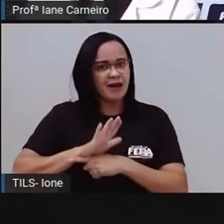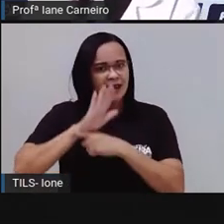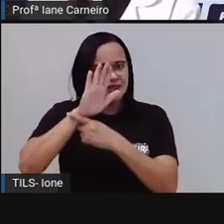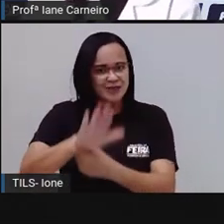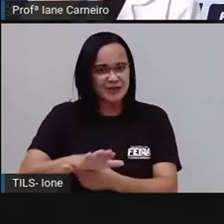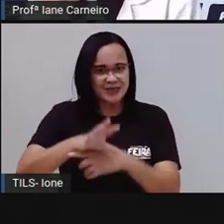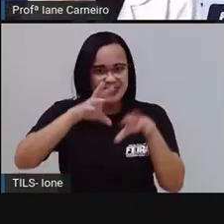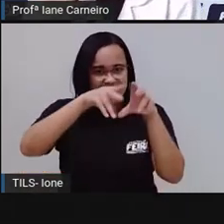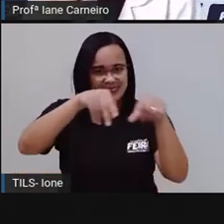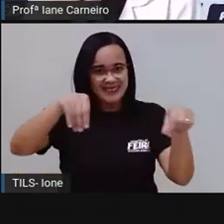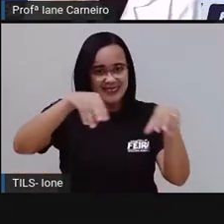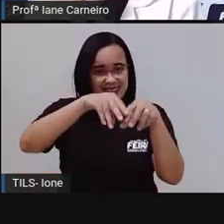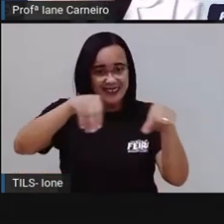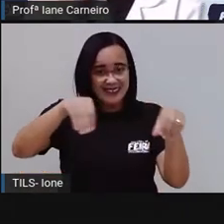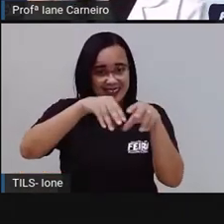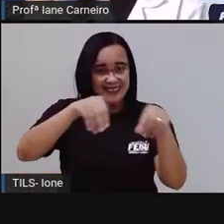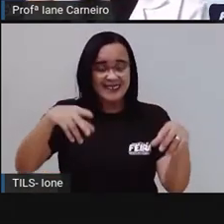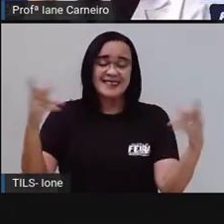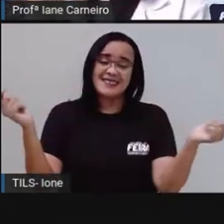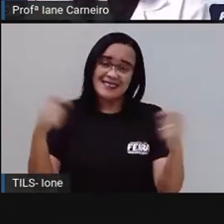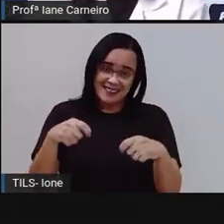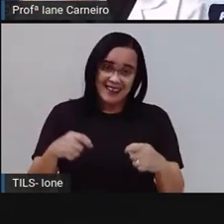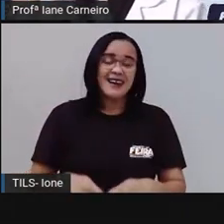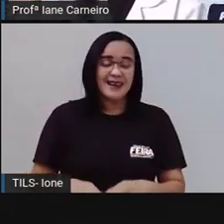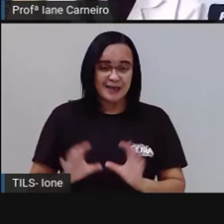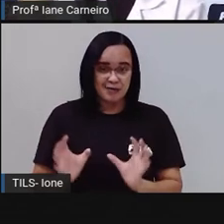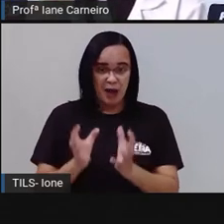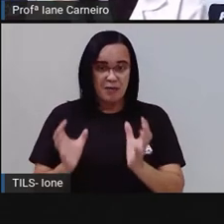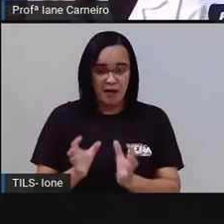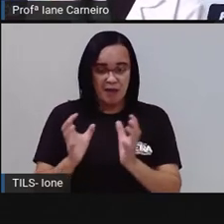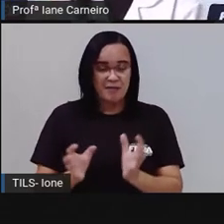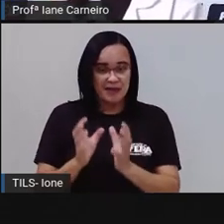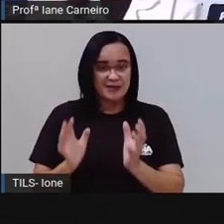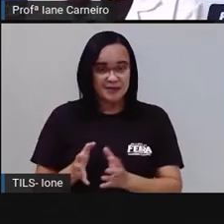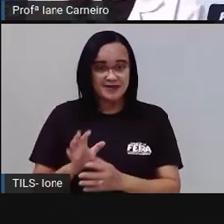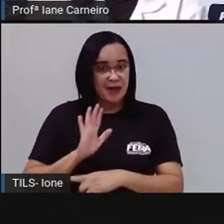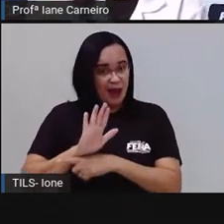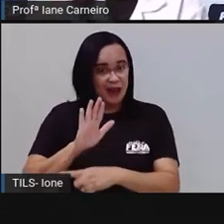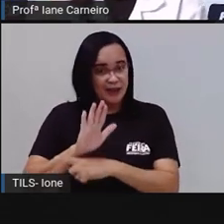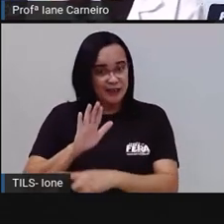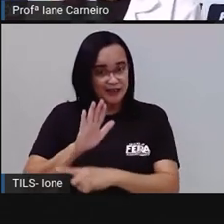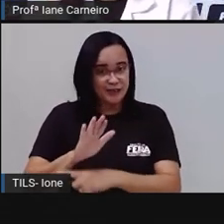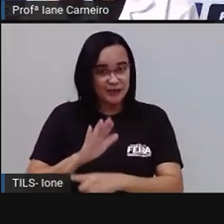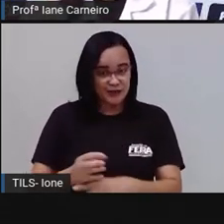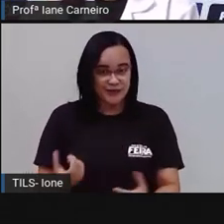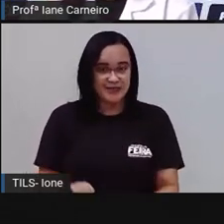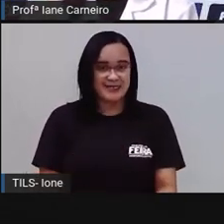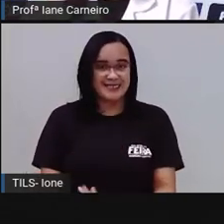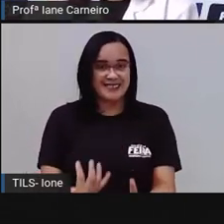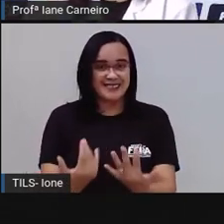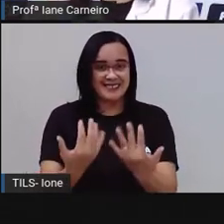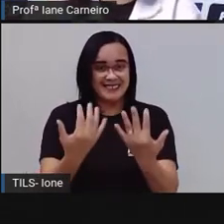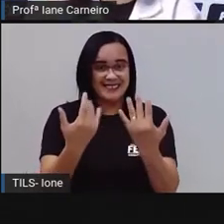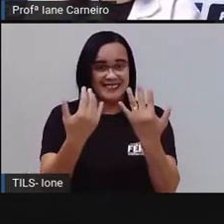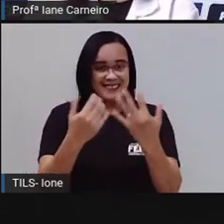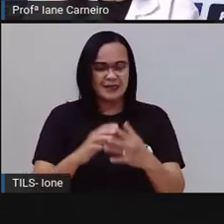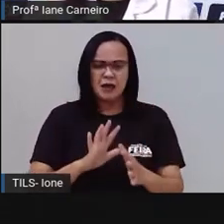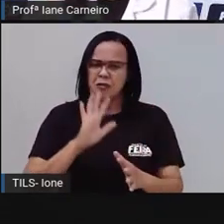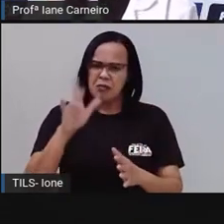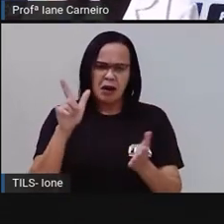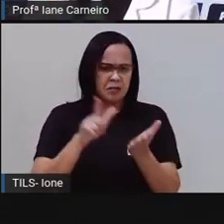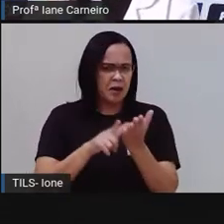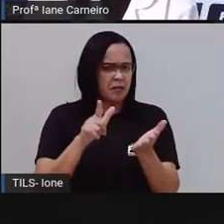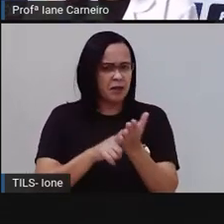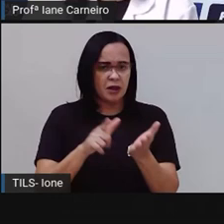gente utiliza a casca das frutas para adubar o próprio pé da fruta, né? Já o papel, não. O papel